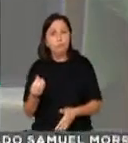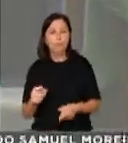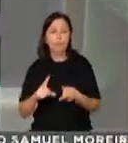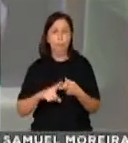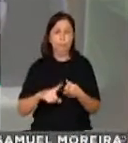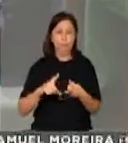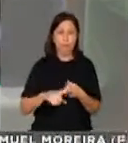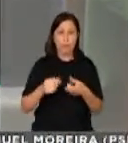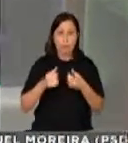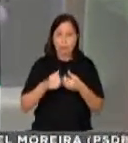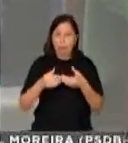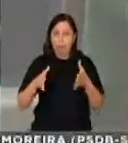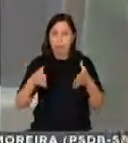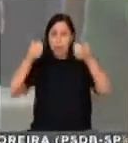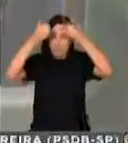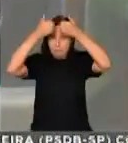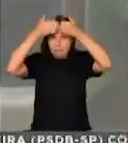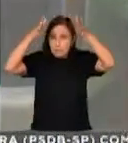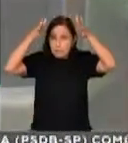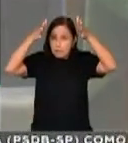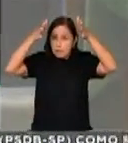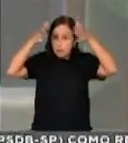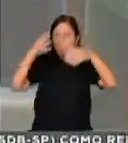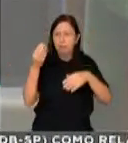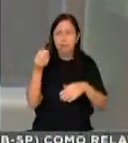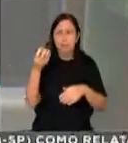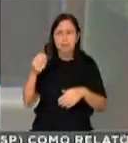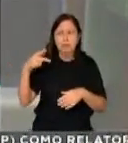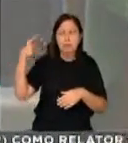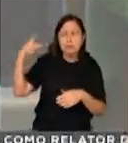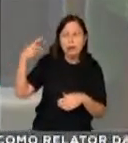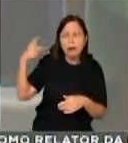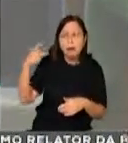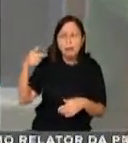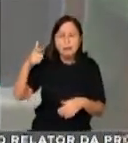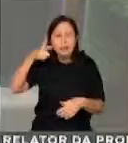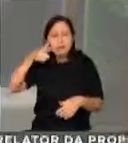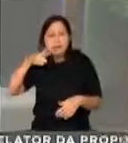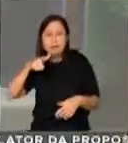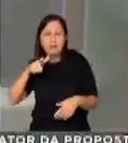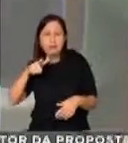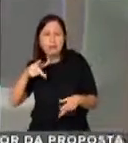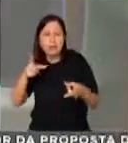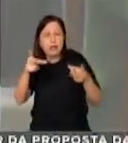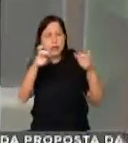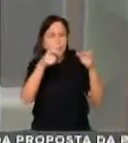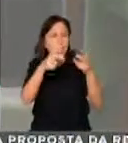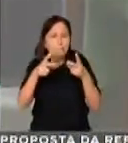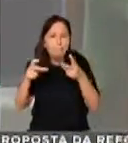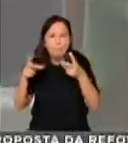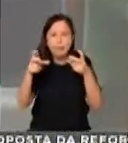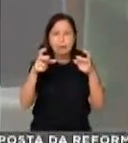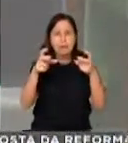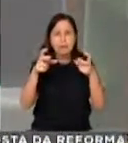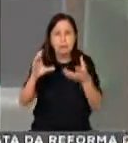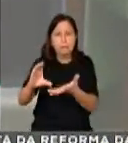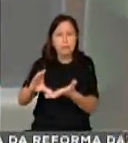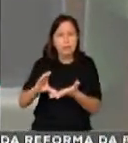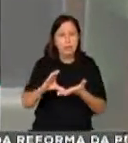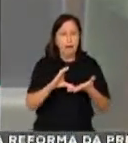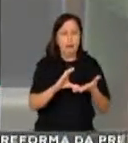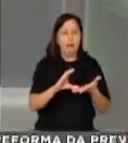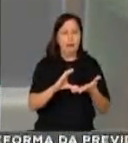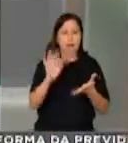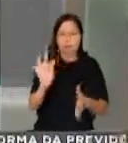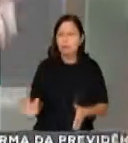abriu a cabeça de muitas das autoridades que não entendem que a arrecadação da União não pode ficar